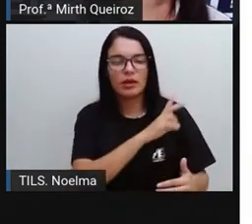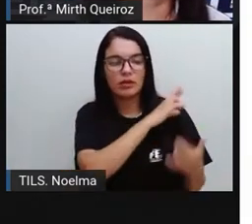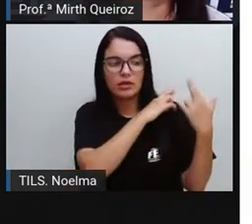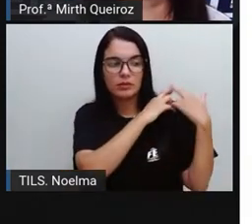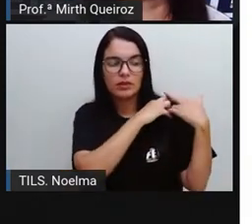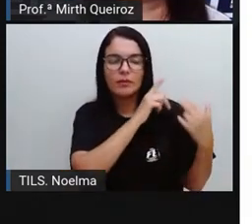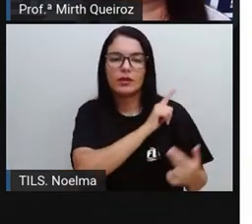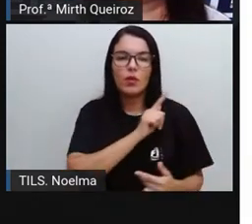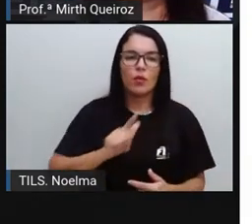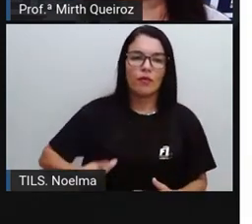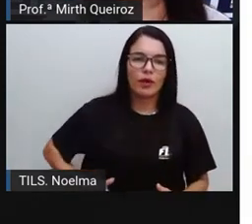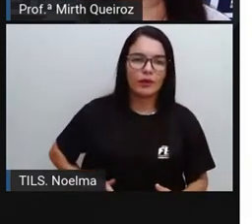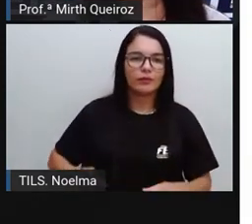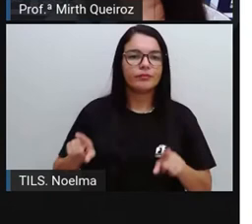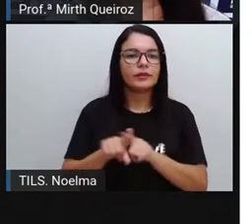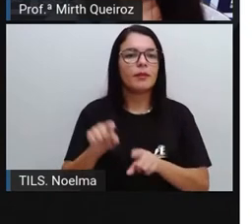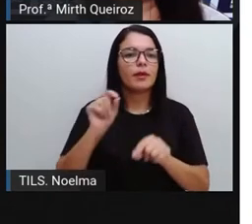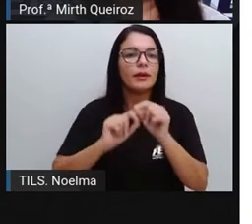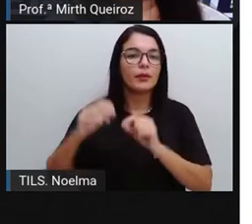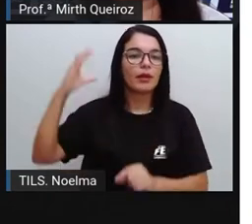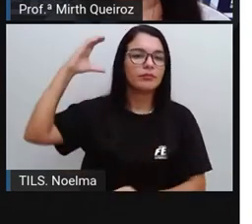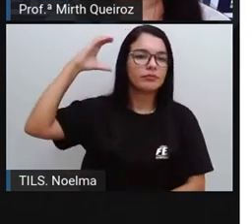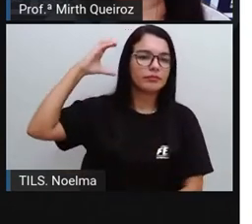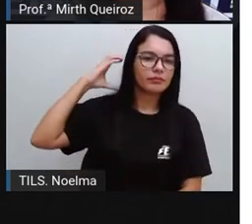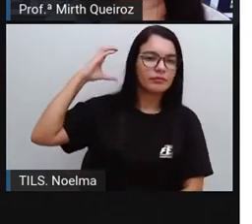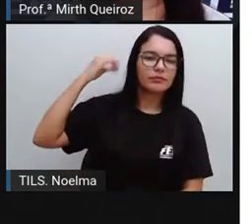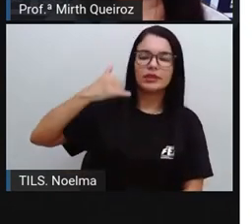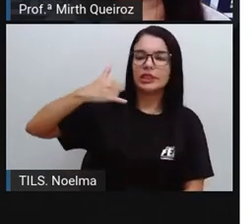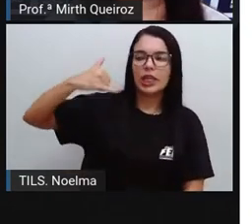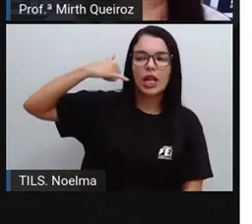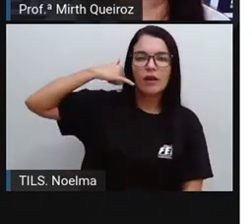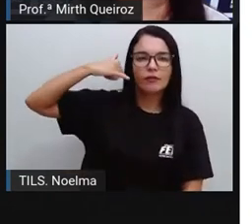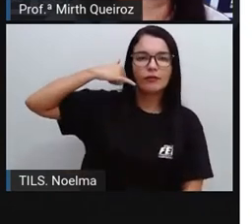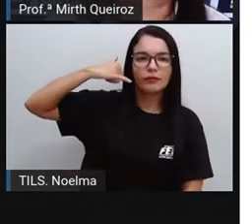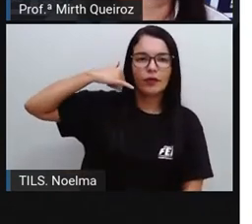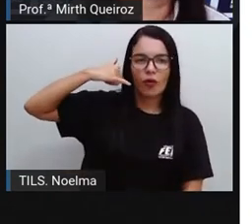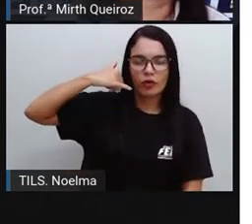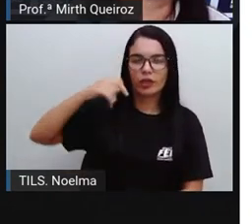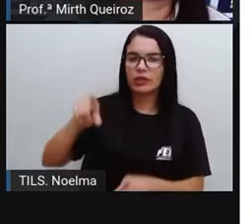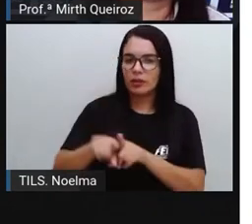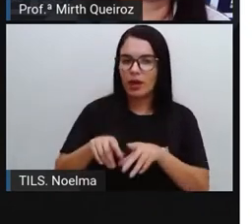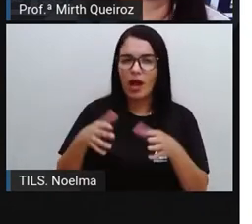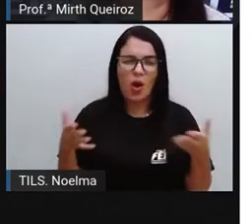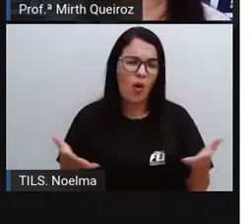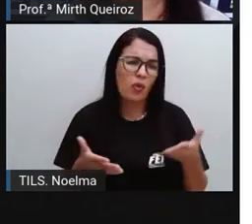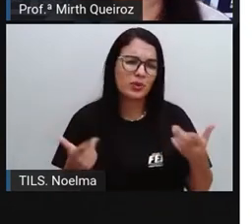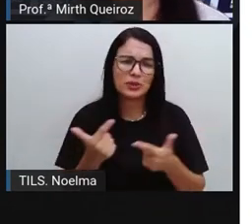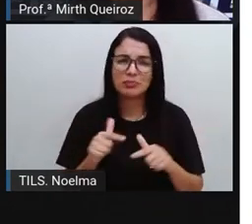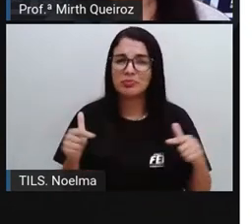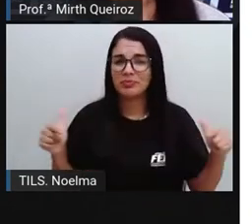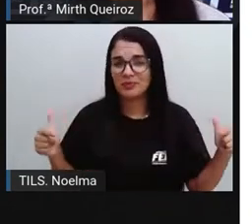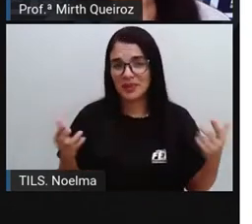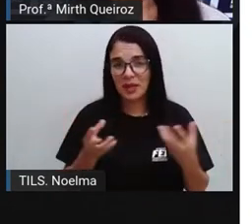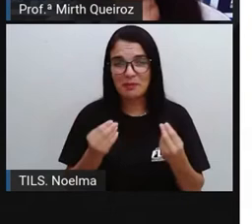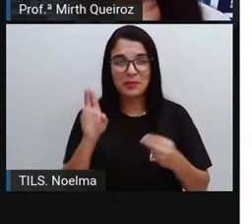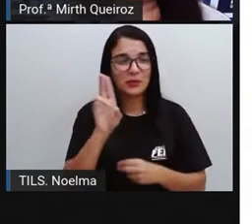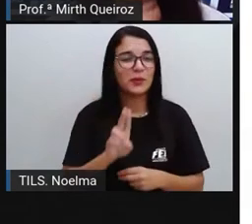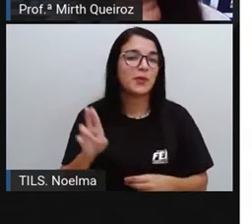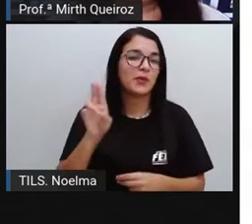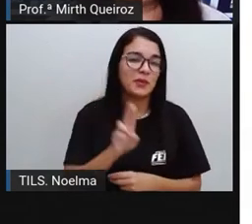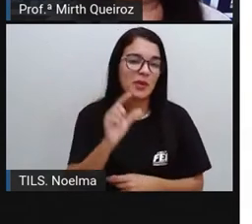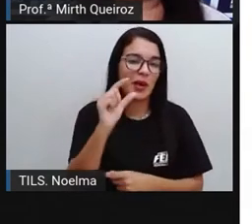Colocar orelhões e mantê-los em funcionamento Também é um tipo de serviço público Muito embora os orelhões Eles não sejam tão